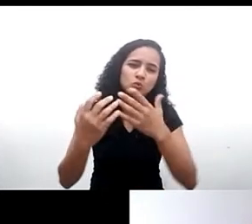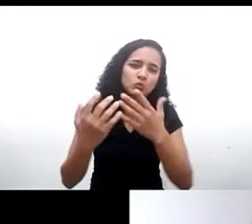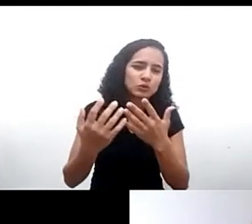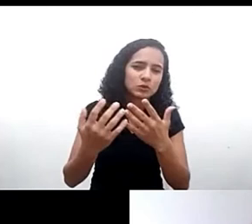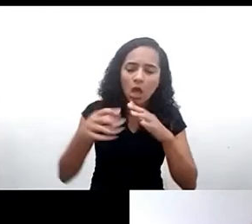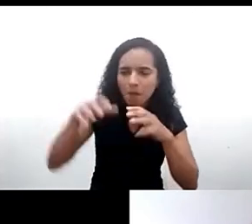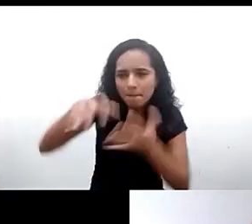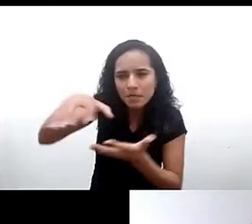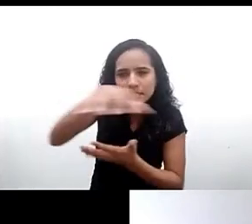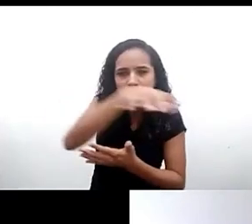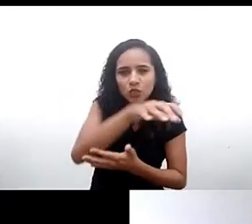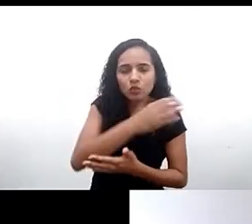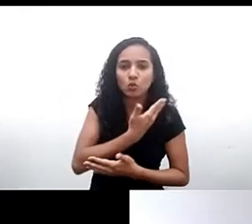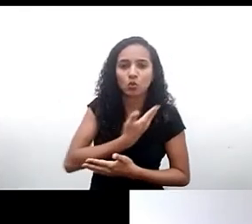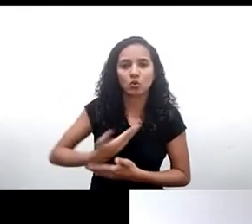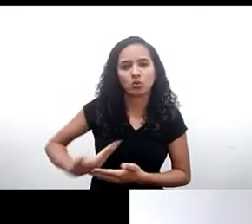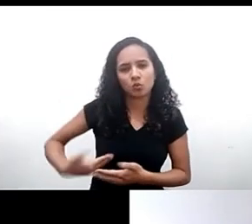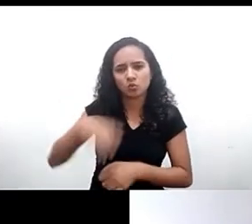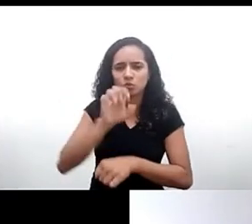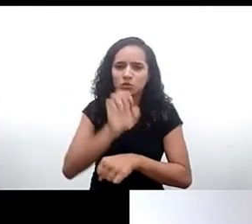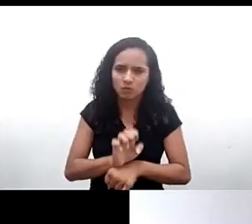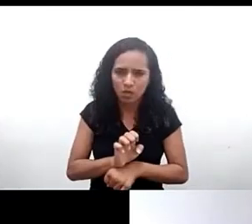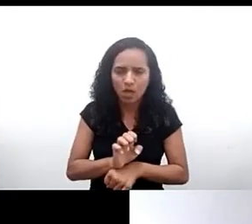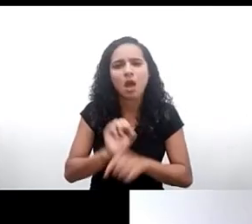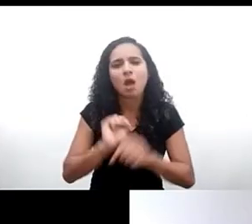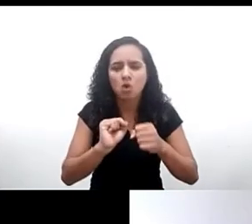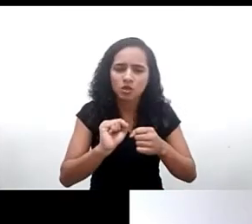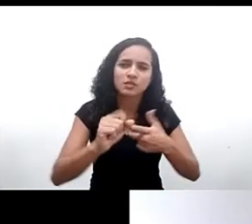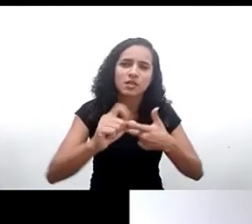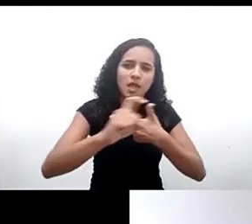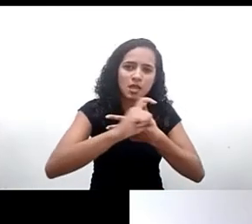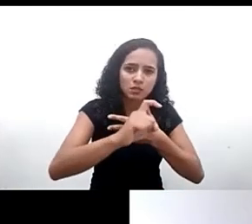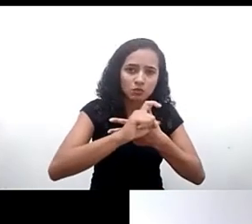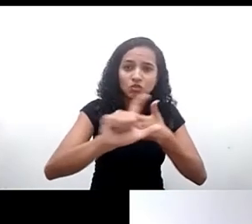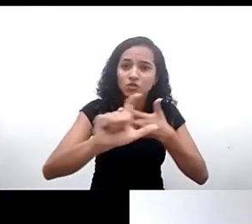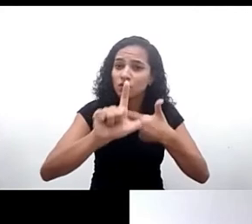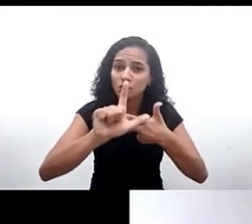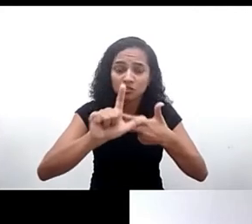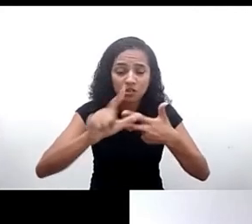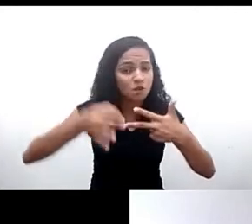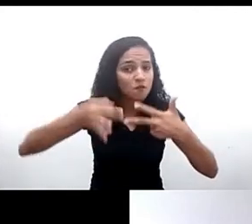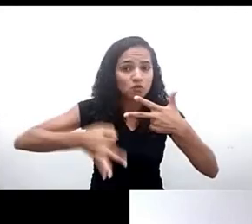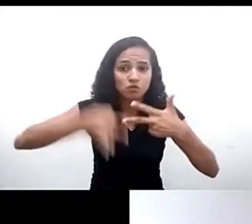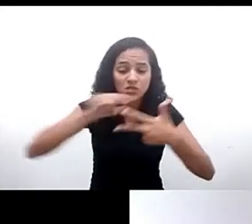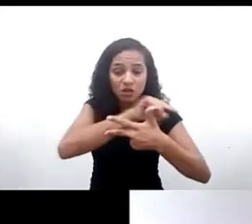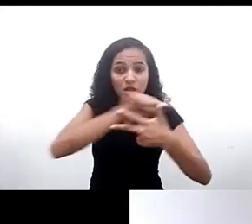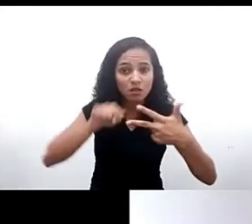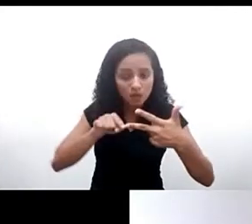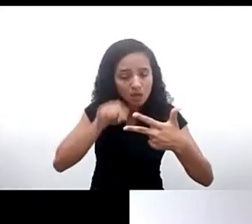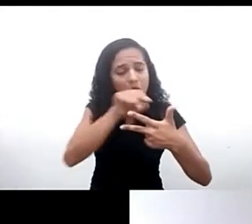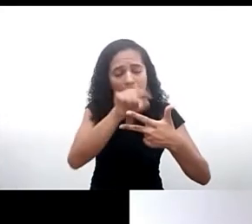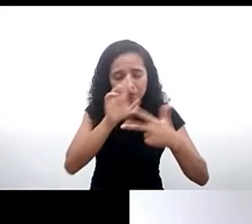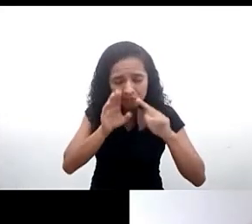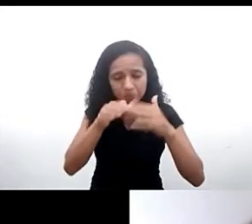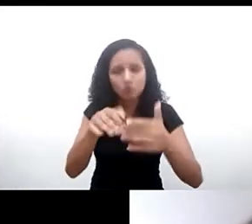órgão ao poder executivo seja ao poder legislativo seja também ao poder judiciário e me parece que o